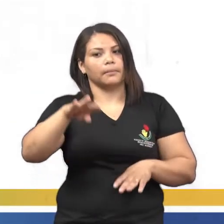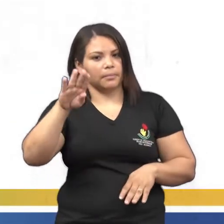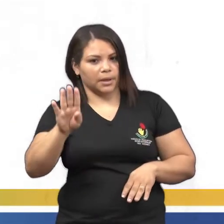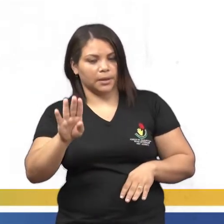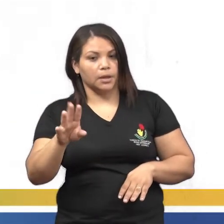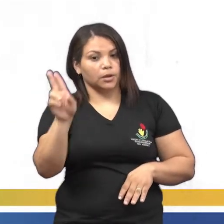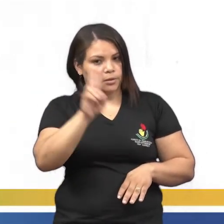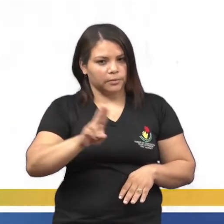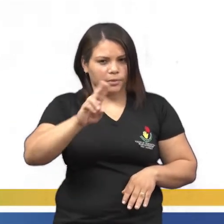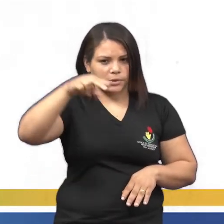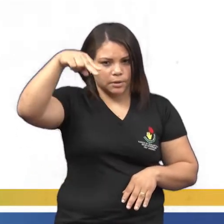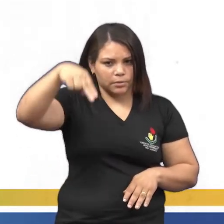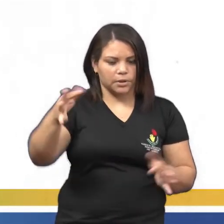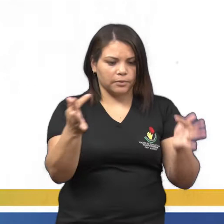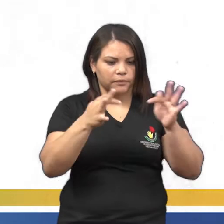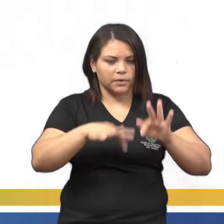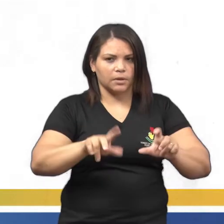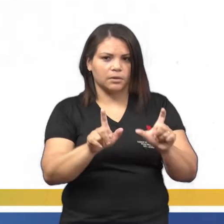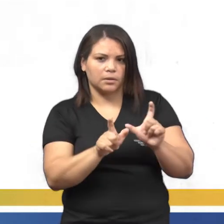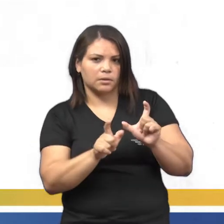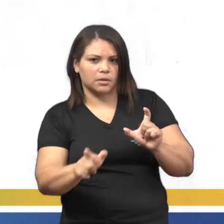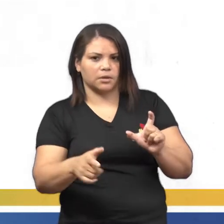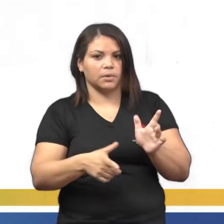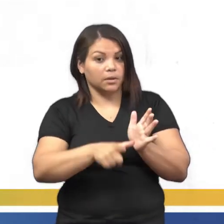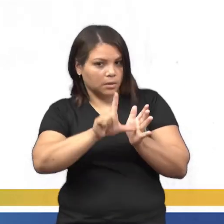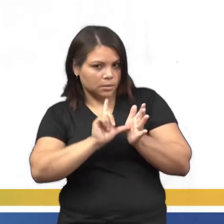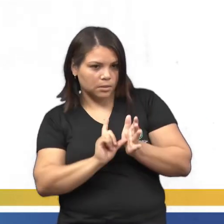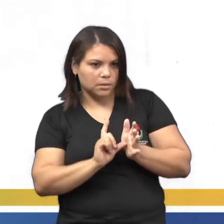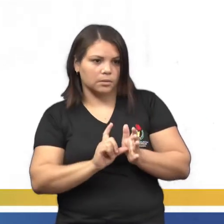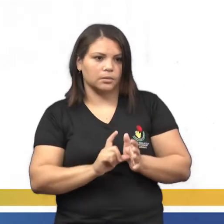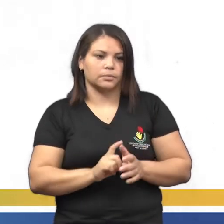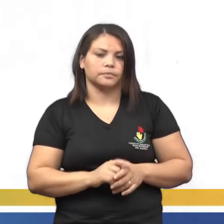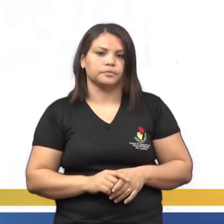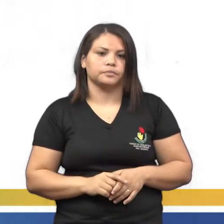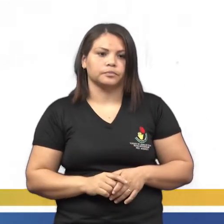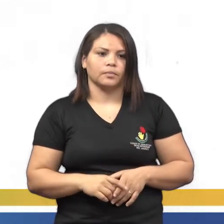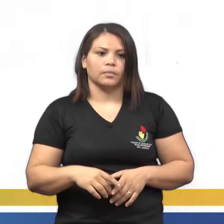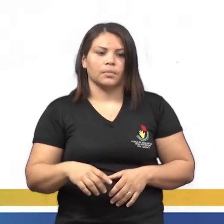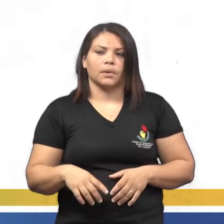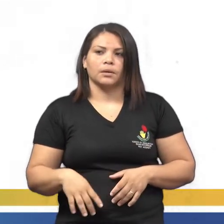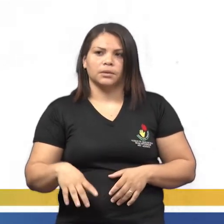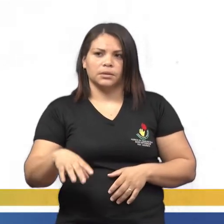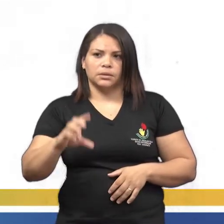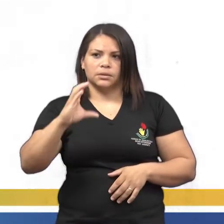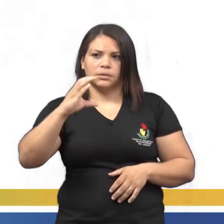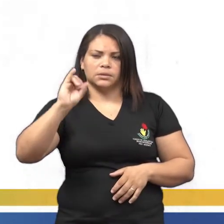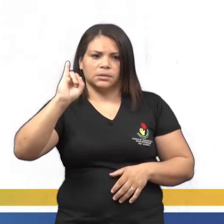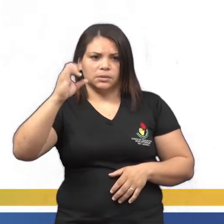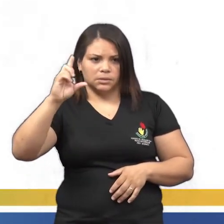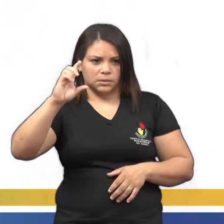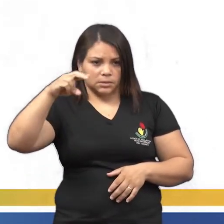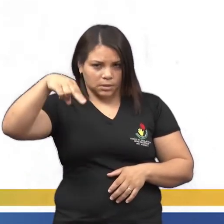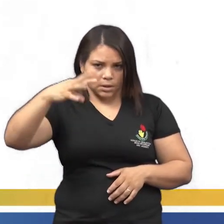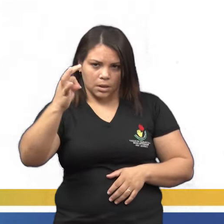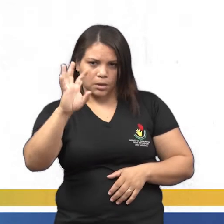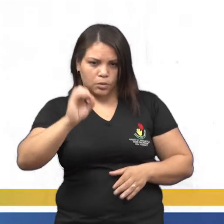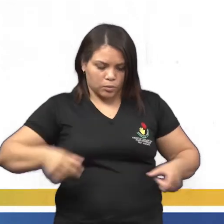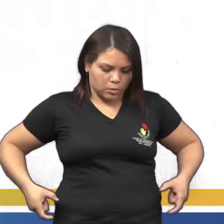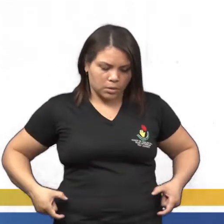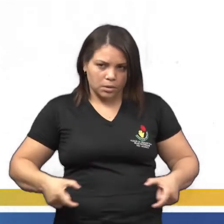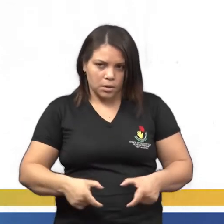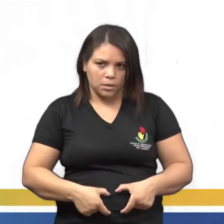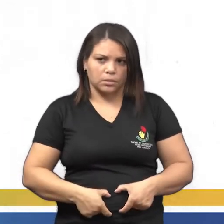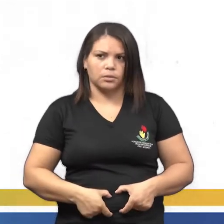utilizar N, né? No final da sílaba anterior, tá bom? CINTO, né? T de novo. O IN, né? Aí,